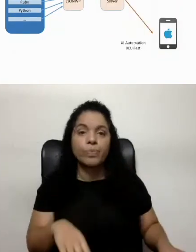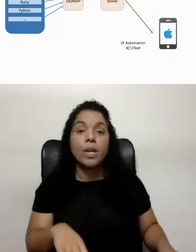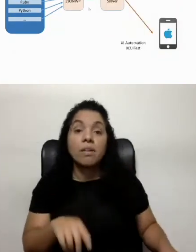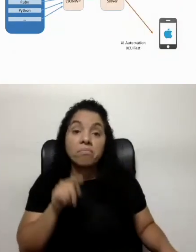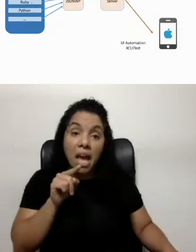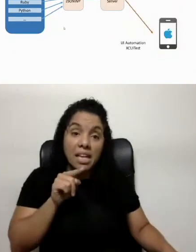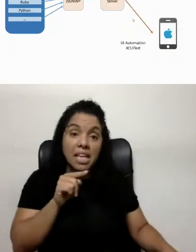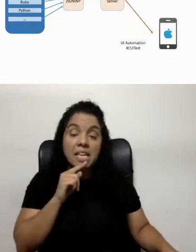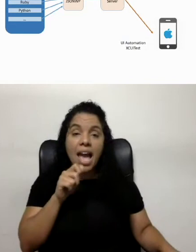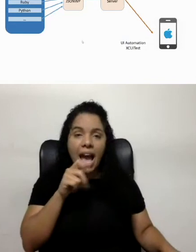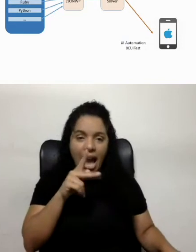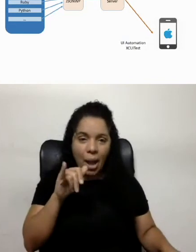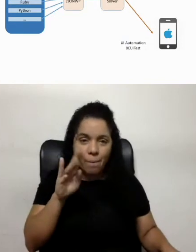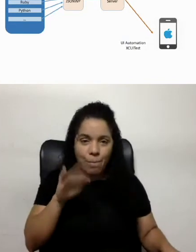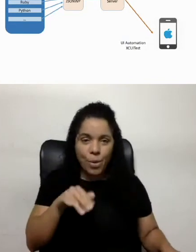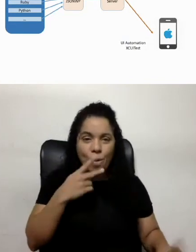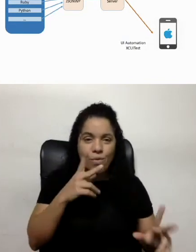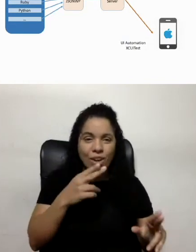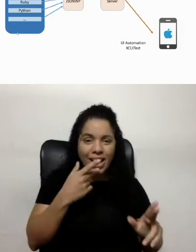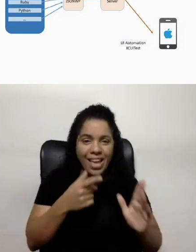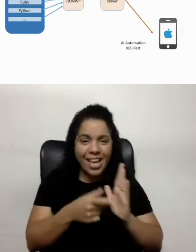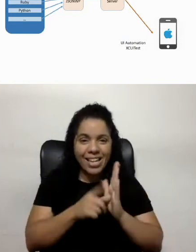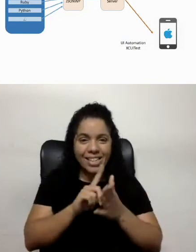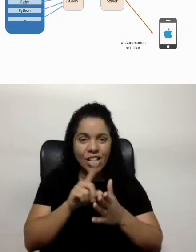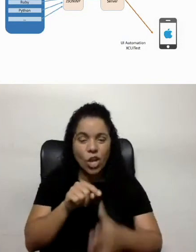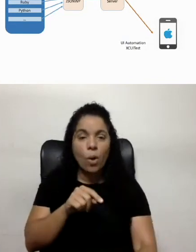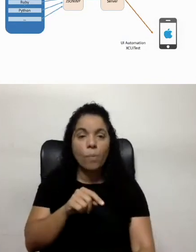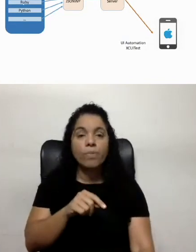Aqui é o Appium, como eu mencionei anteriormente, né? Então, aqui eu tenho